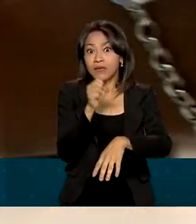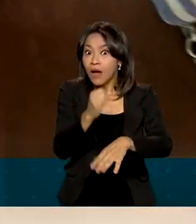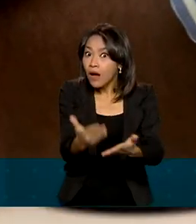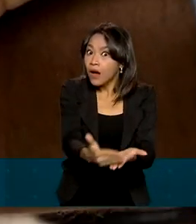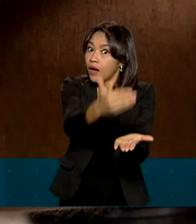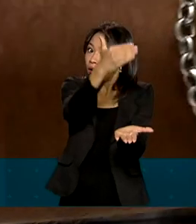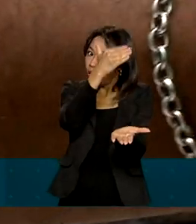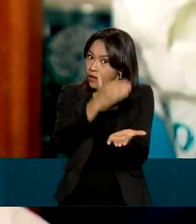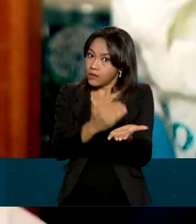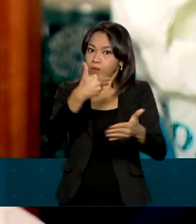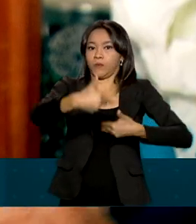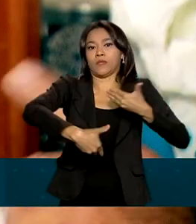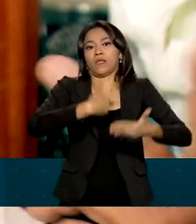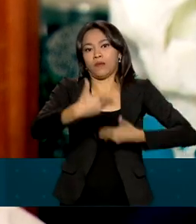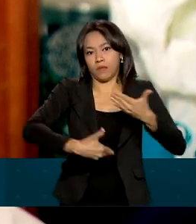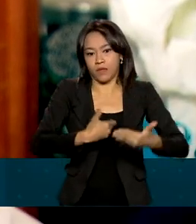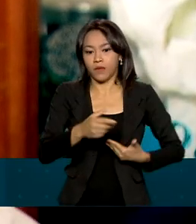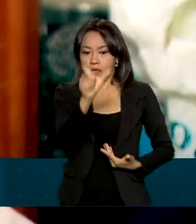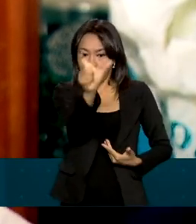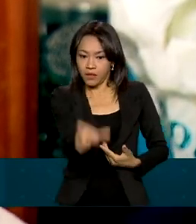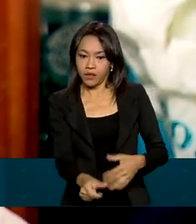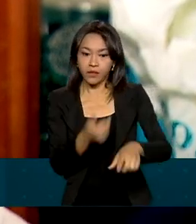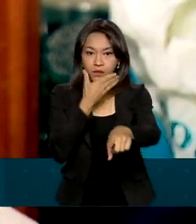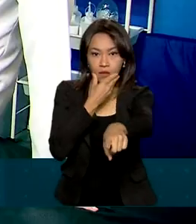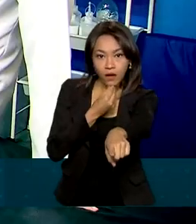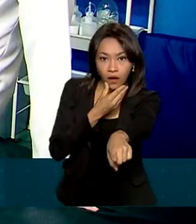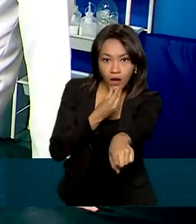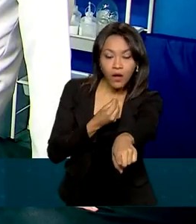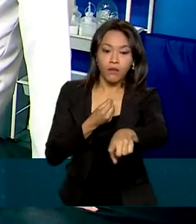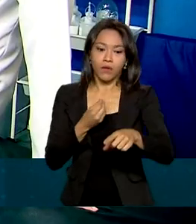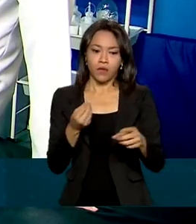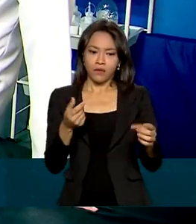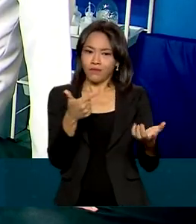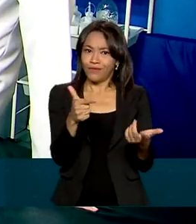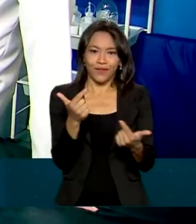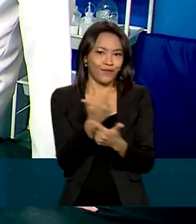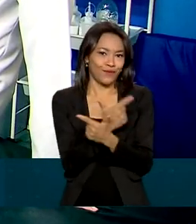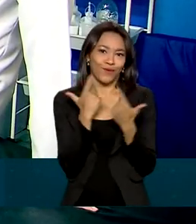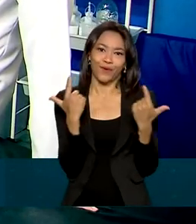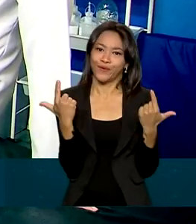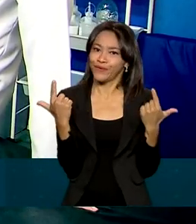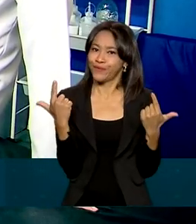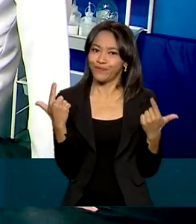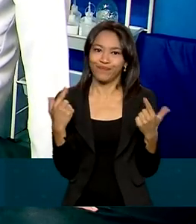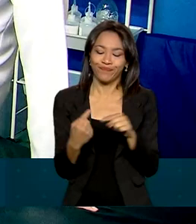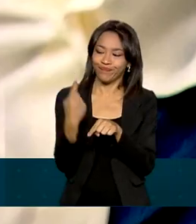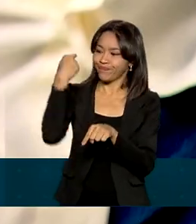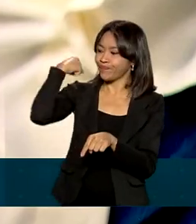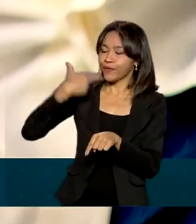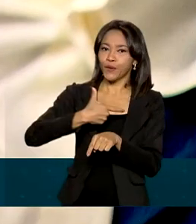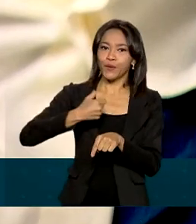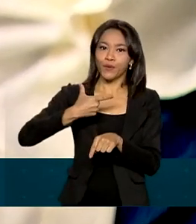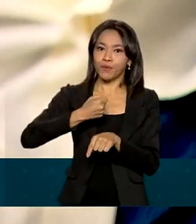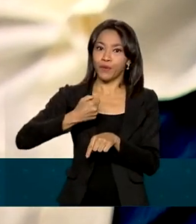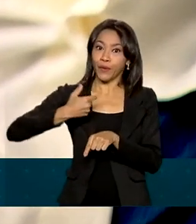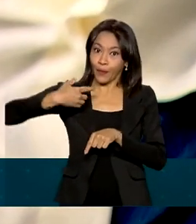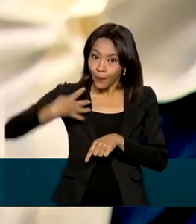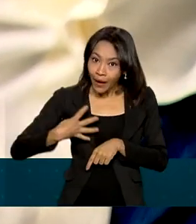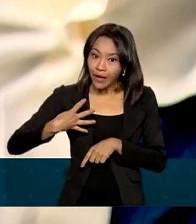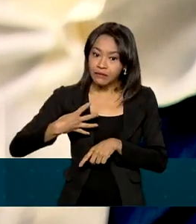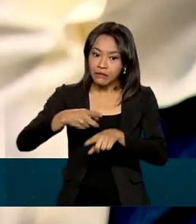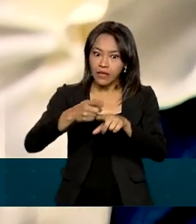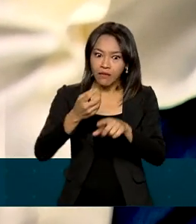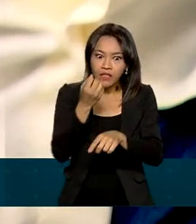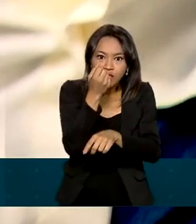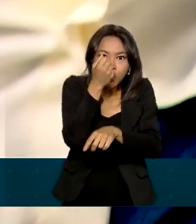diagnóstico precoce. O jardineiro Francis Naldo não teve essa sorte. Em 2004, descobriu que estava